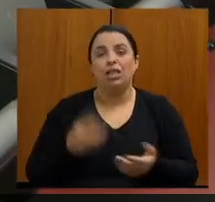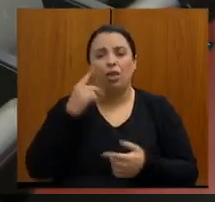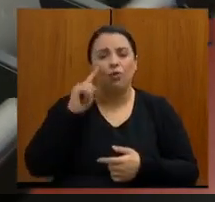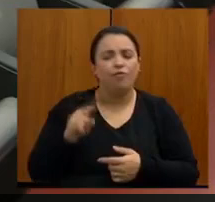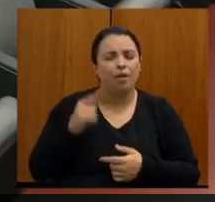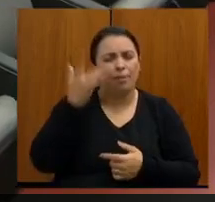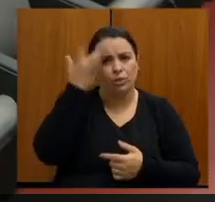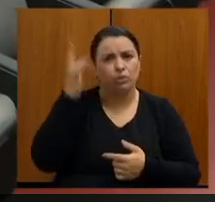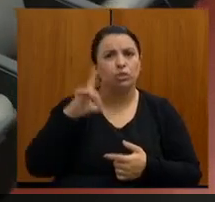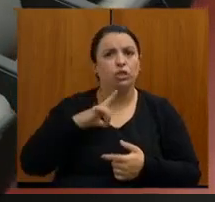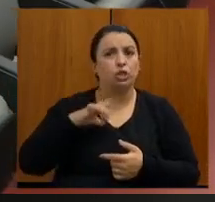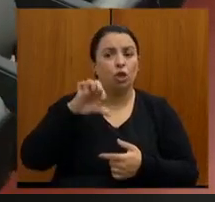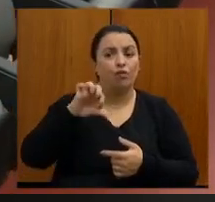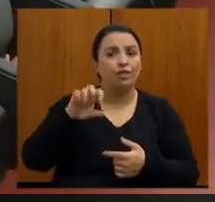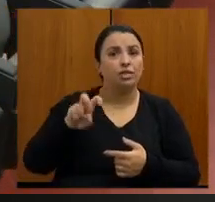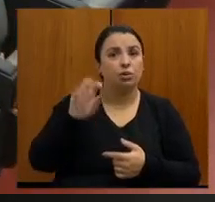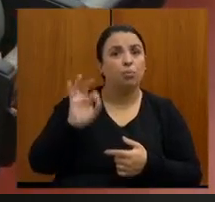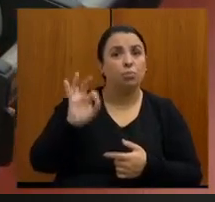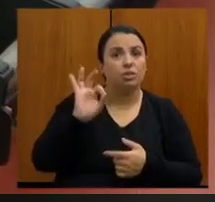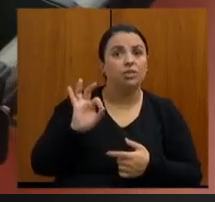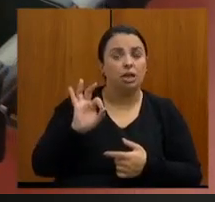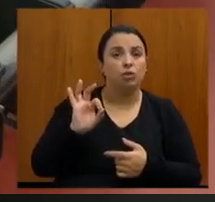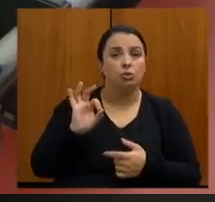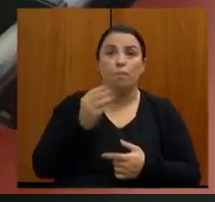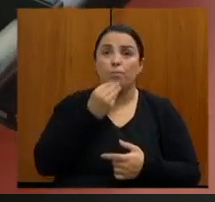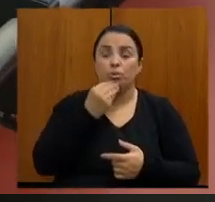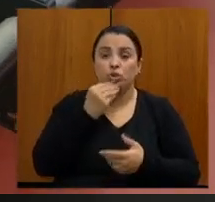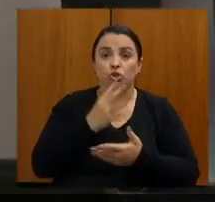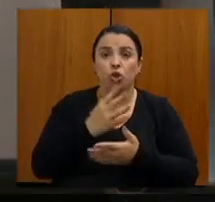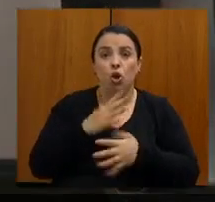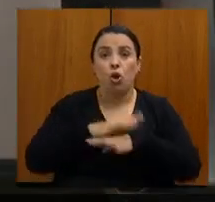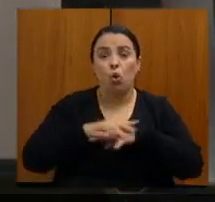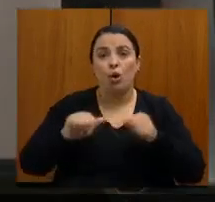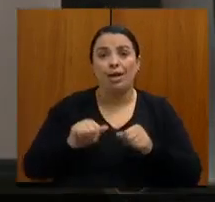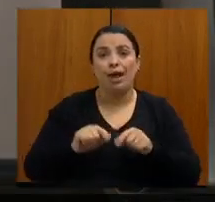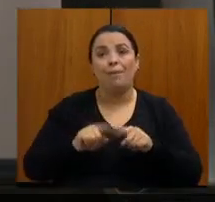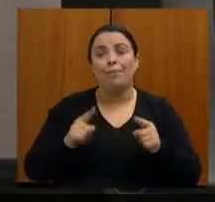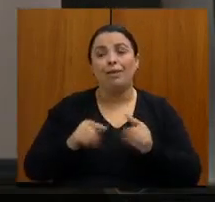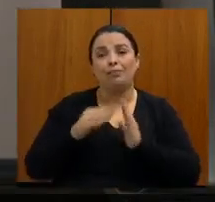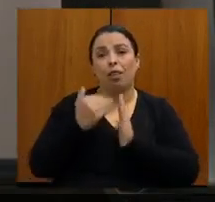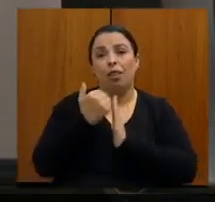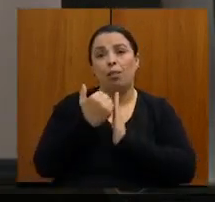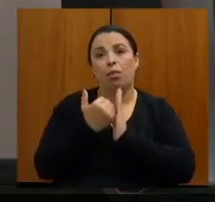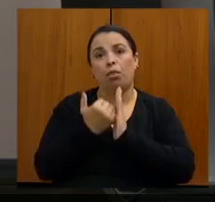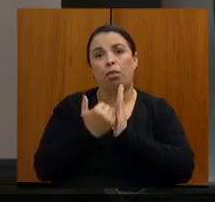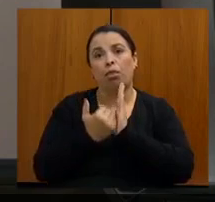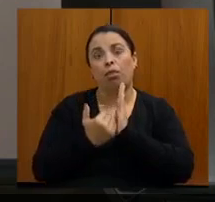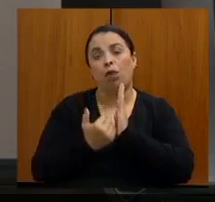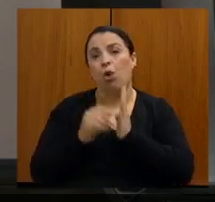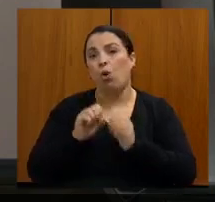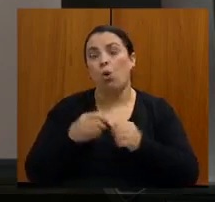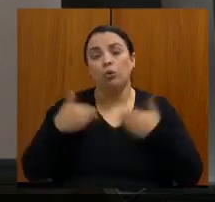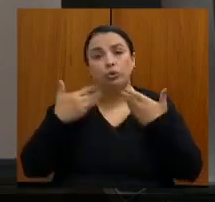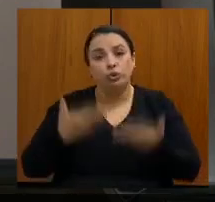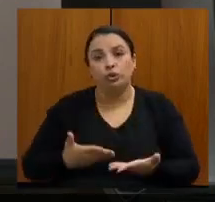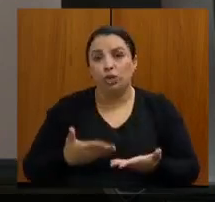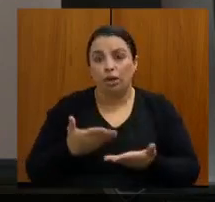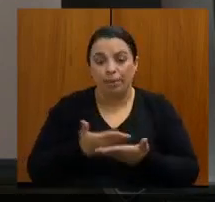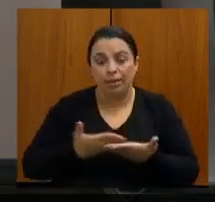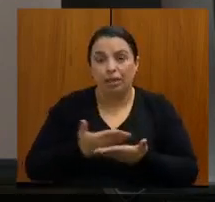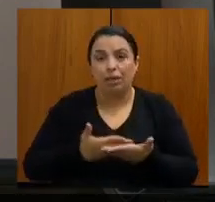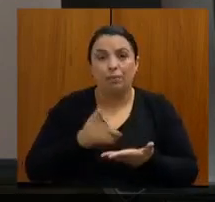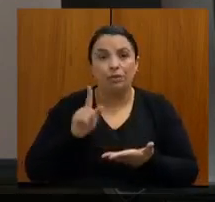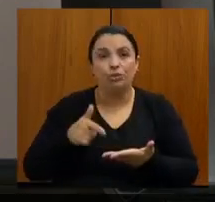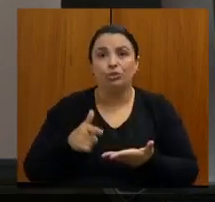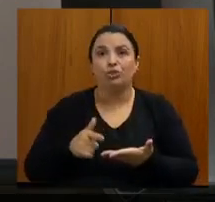% de chance de cura, que passam para 40% ou que, às vezes, chegam em fases que a gente não tem como curar. E é muito